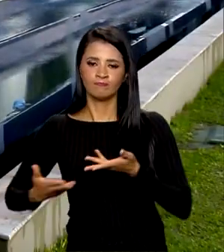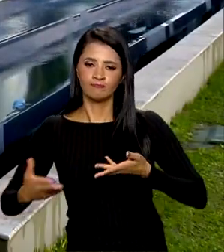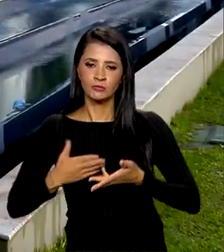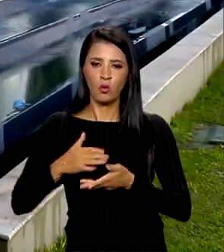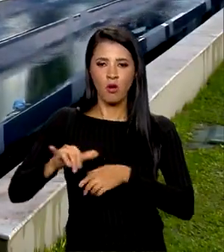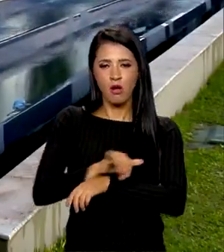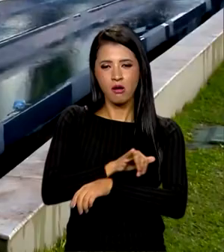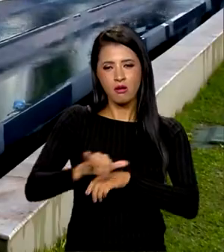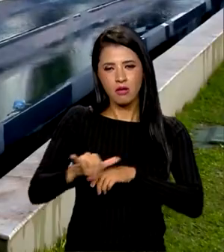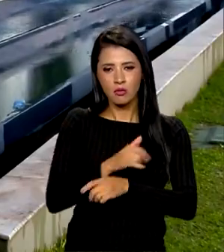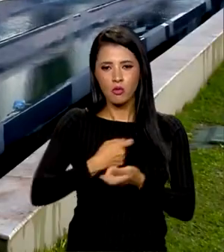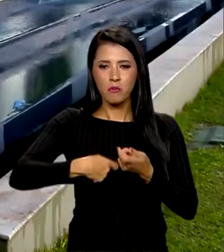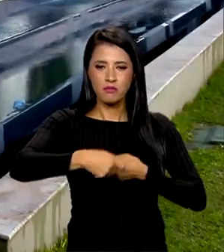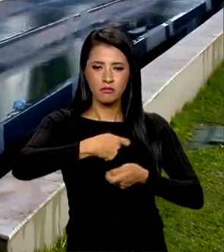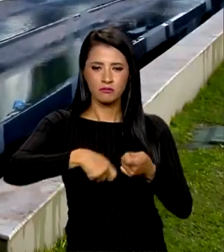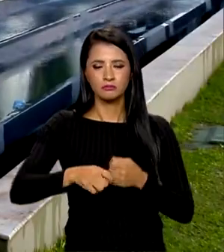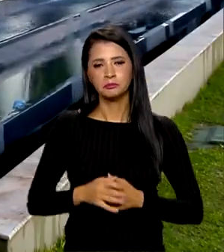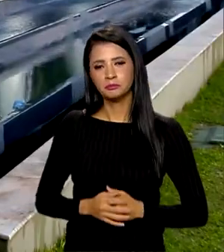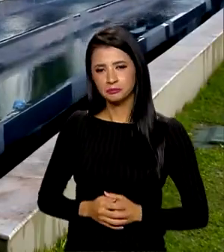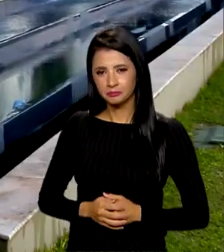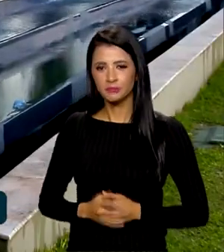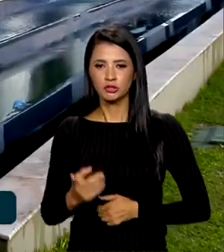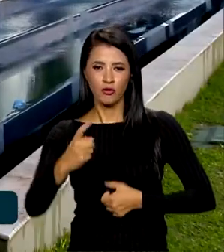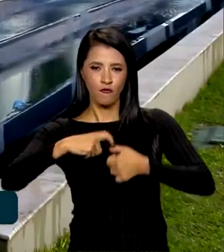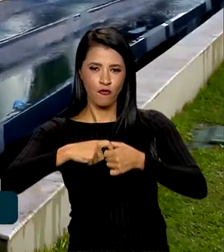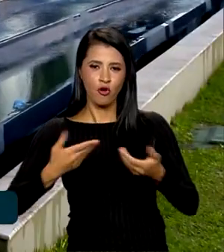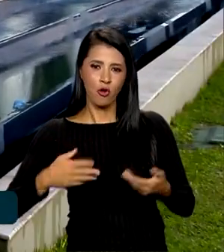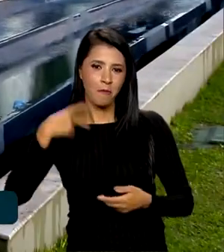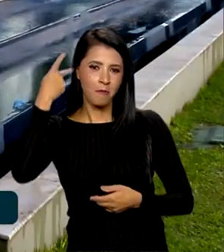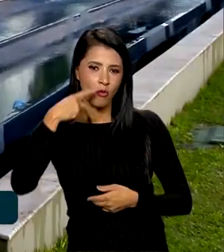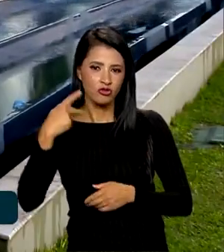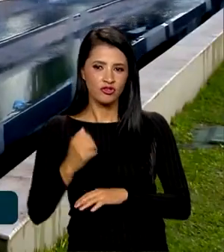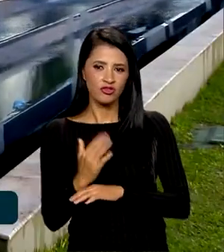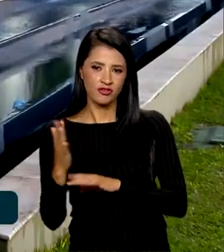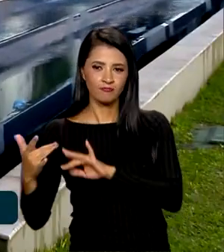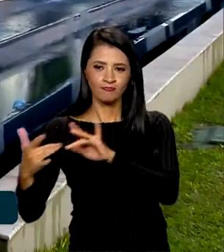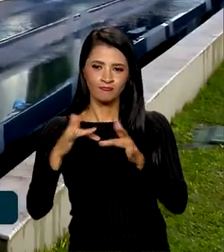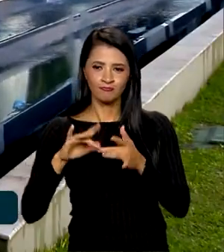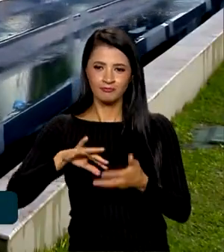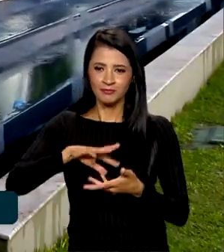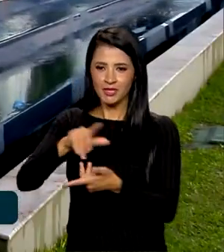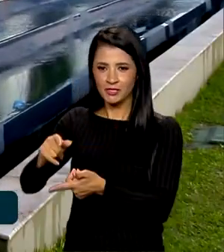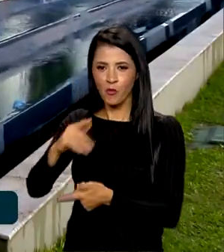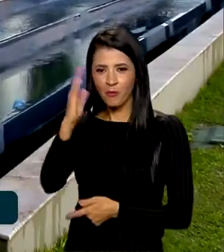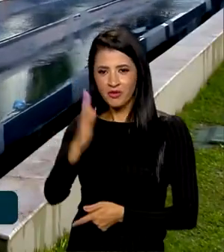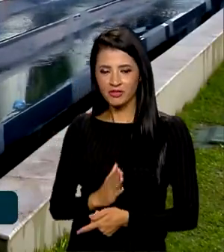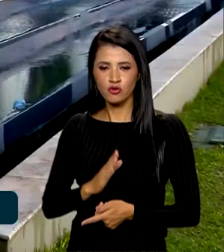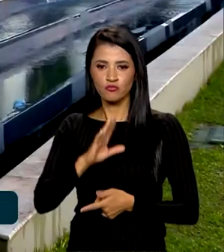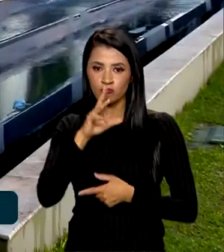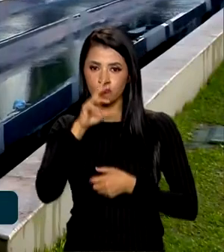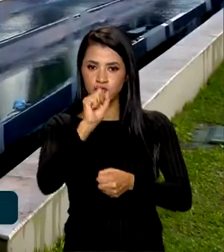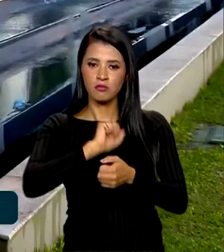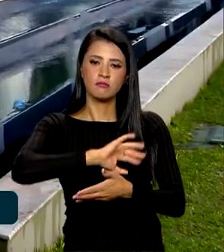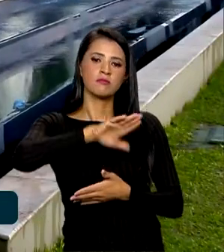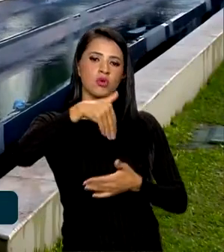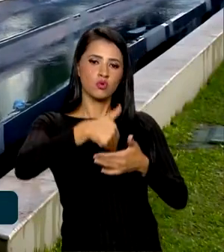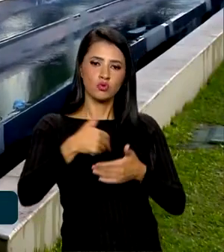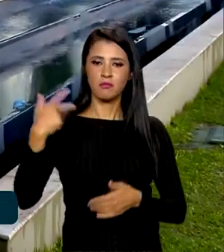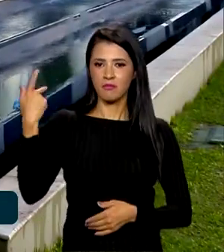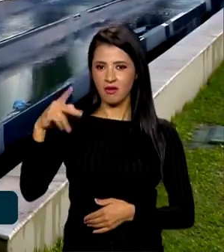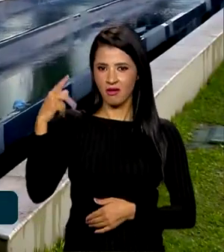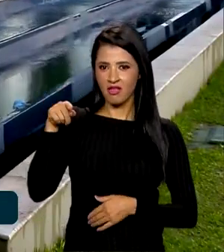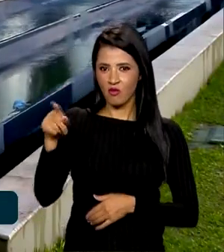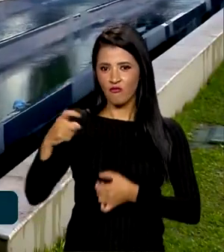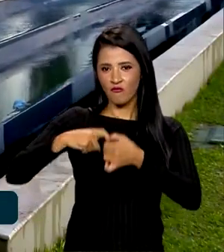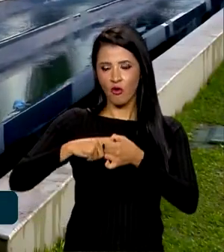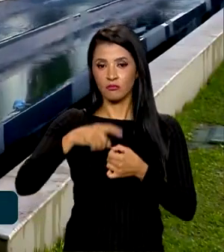estratégicas e comerciais. Com a retomada da política externa brasileira e o fortalecimento do Mercosul, o Paraguai volta